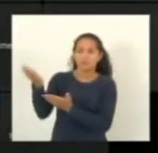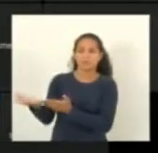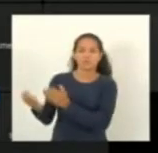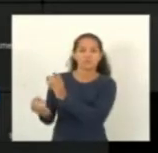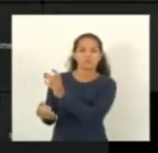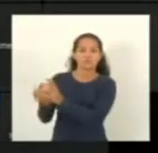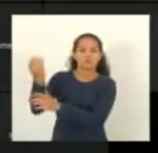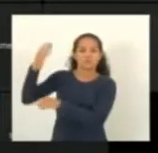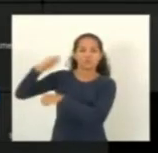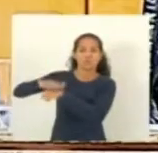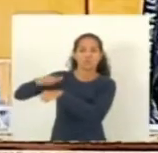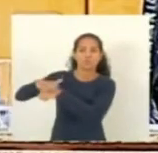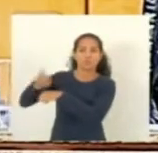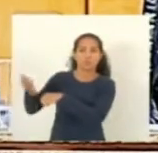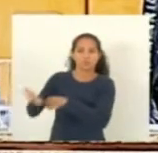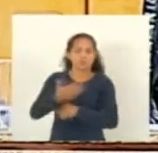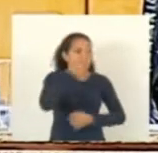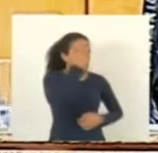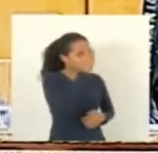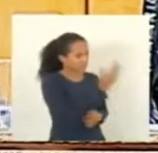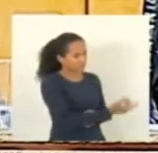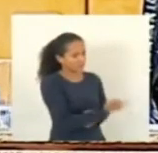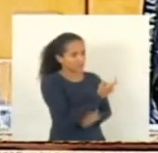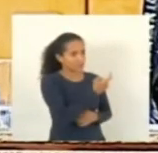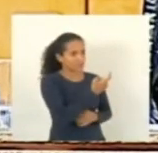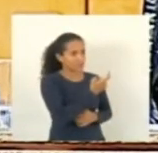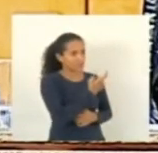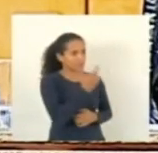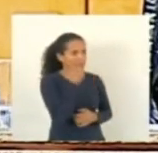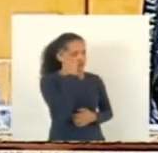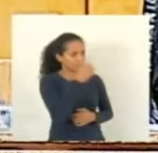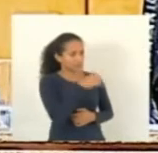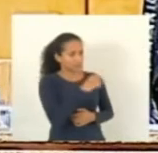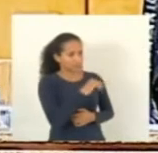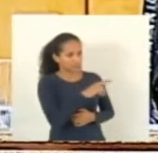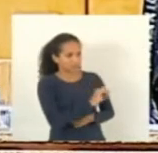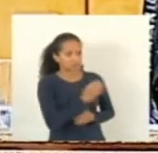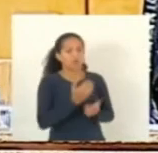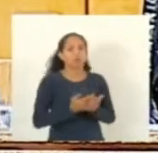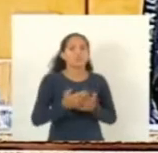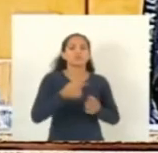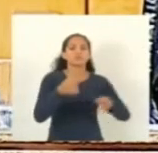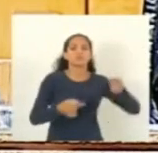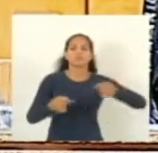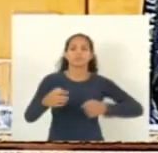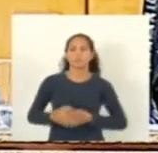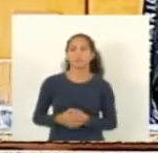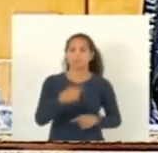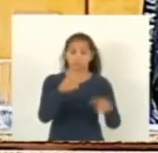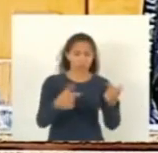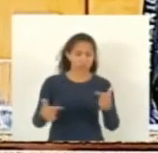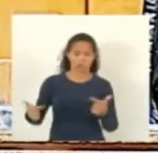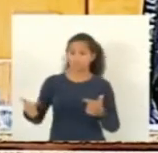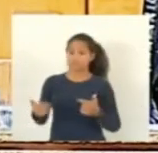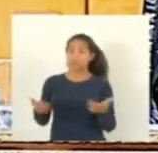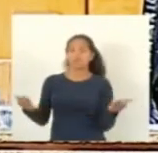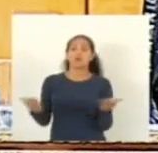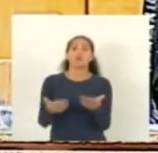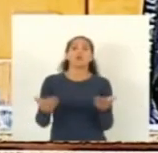obrigado deputado Marcelo Santos em discussão não havendo quem queira discutir